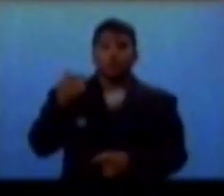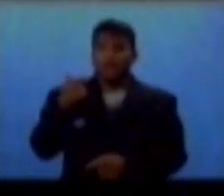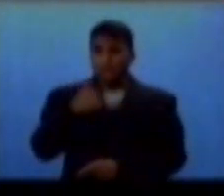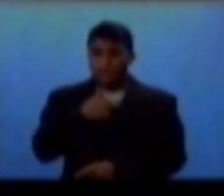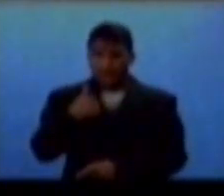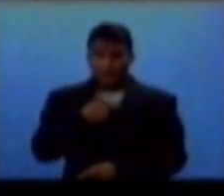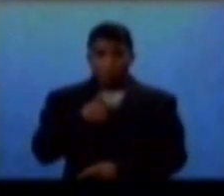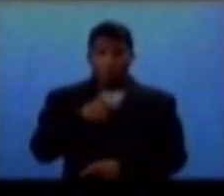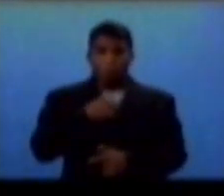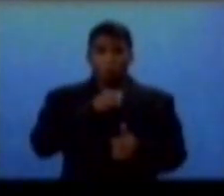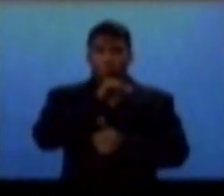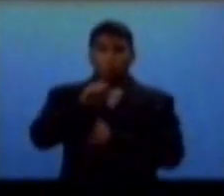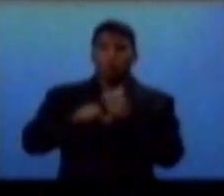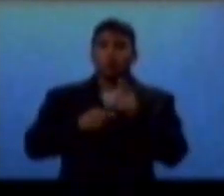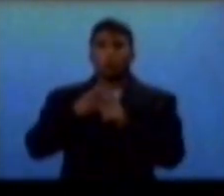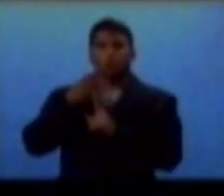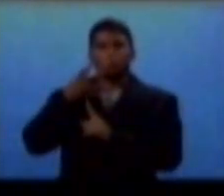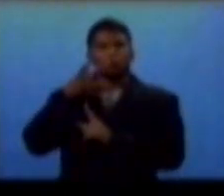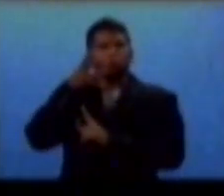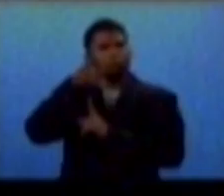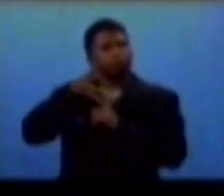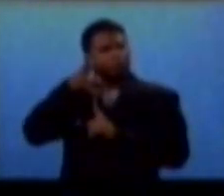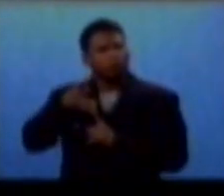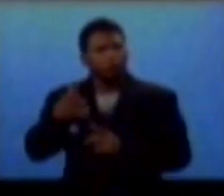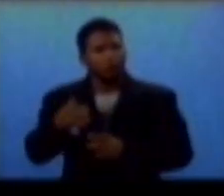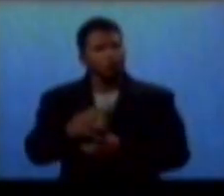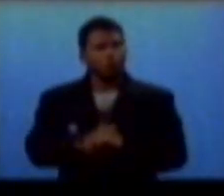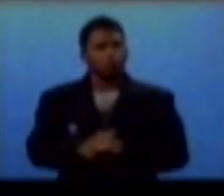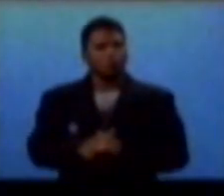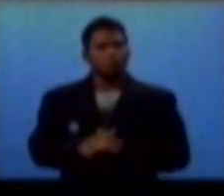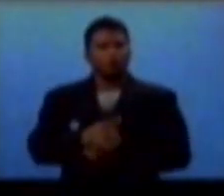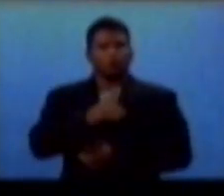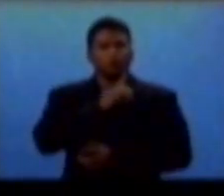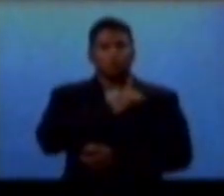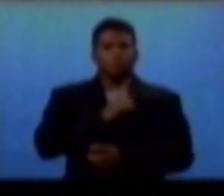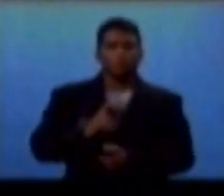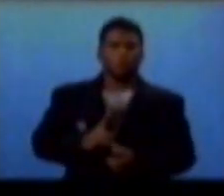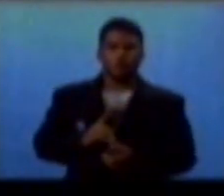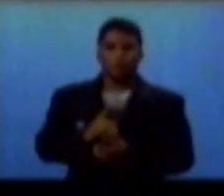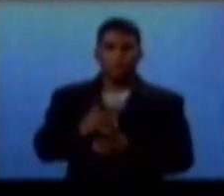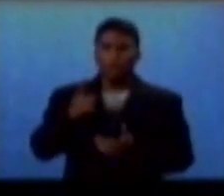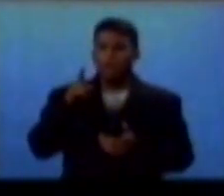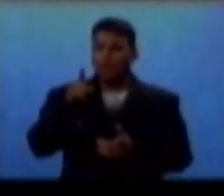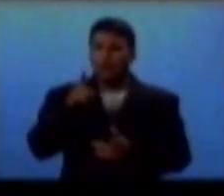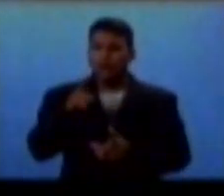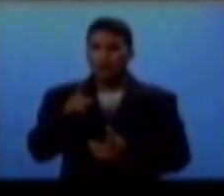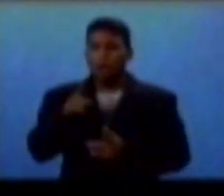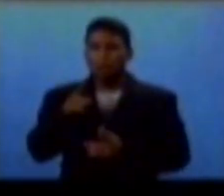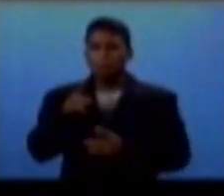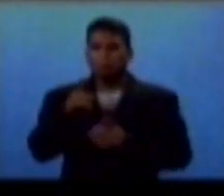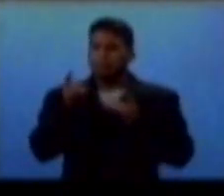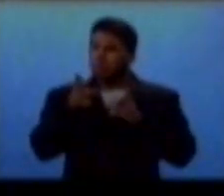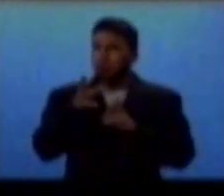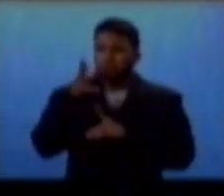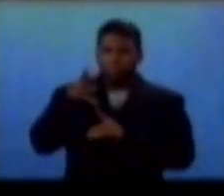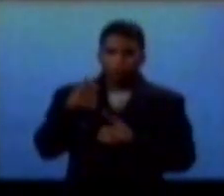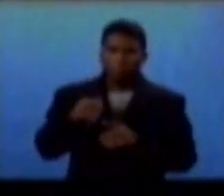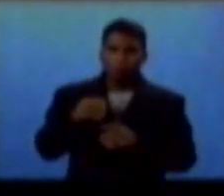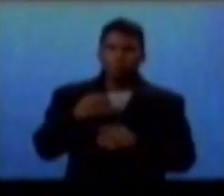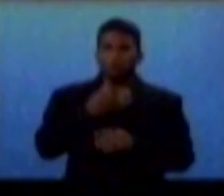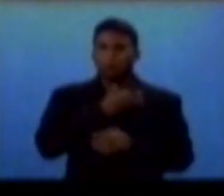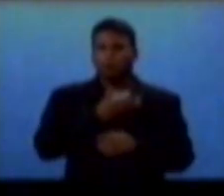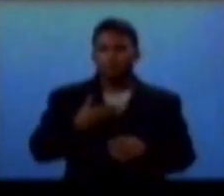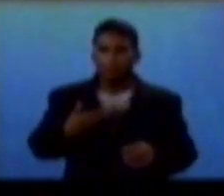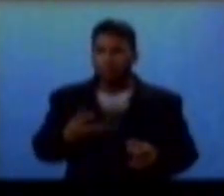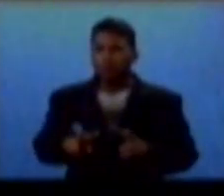Rios mudou o discurso, que o Robert Rios abrandou o discurso contra o governo